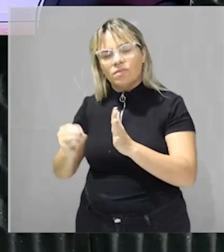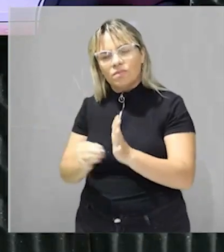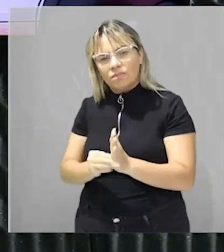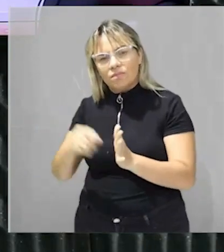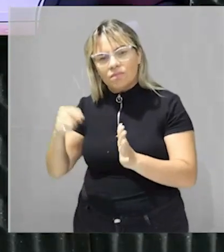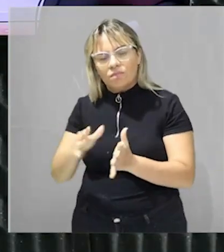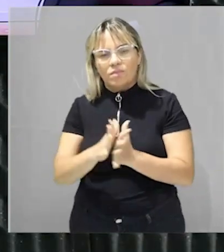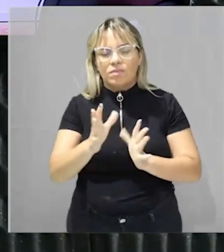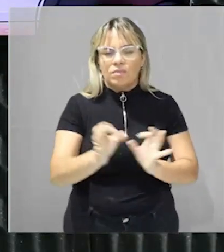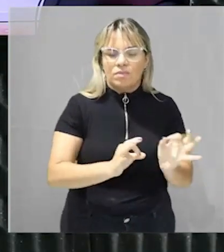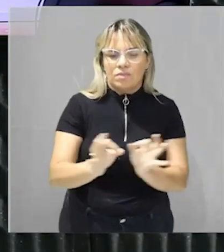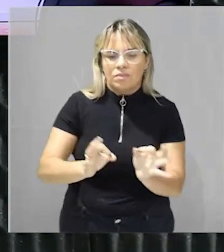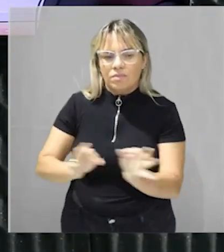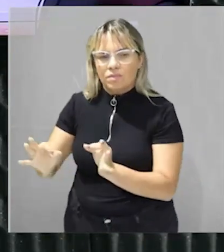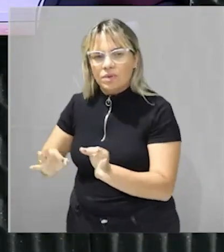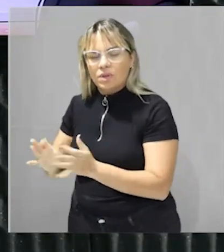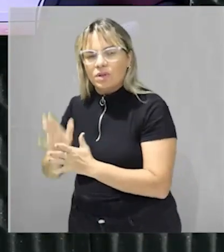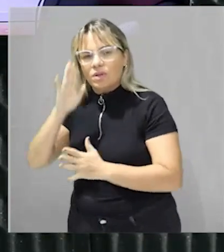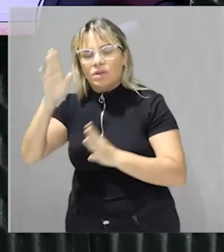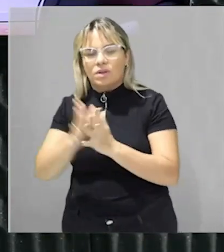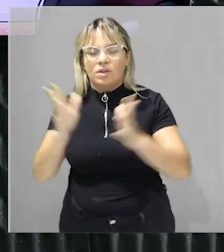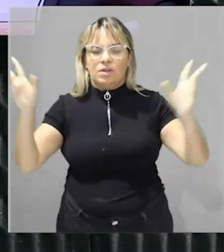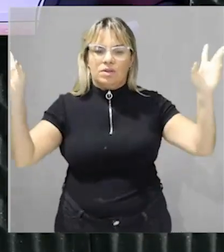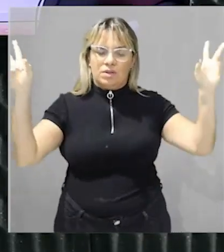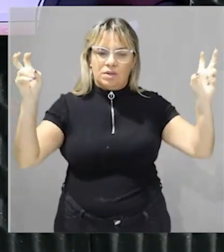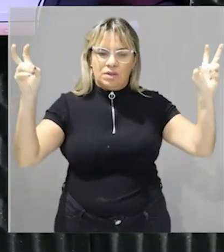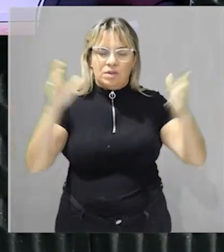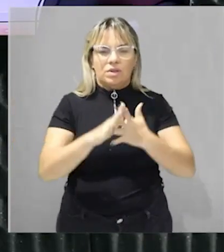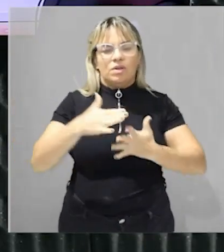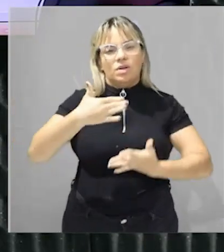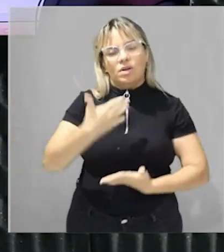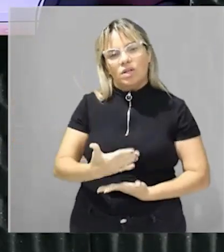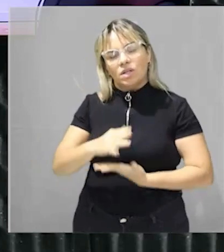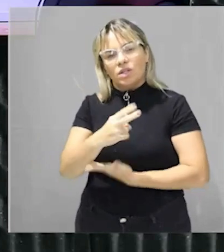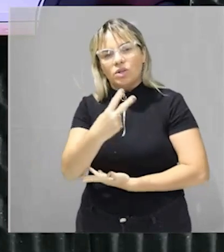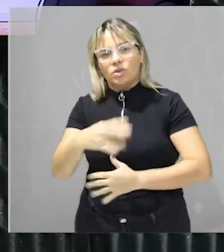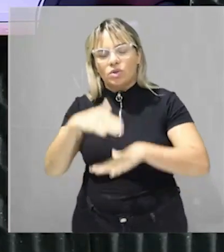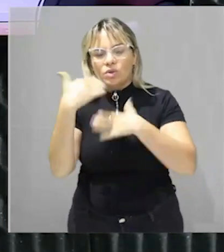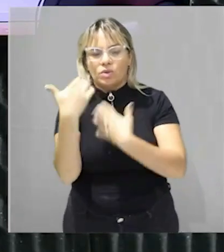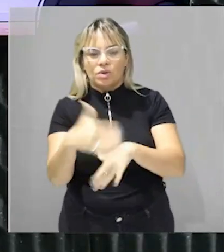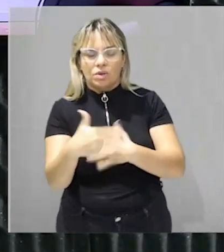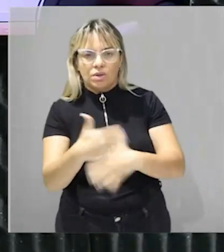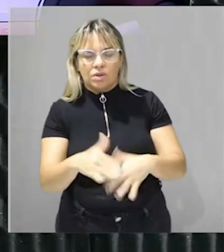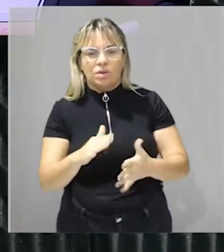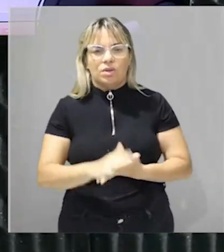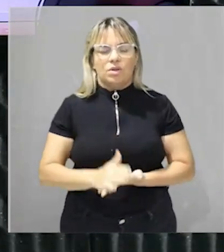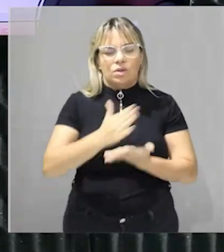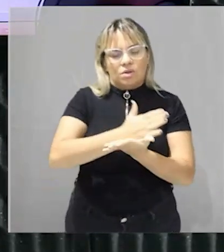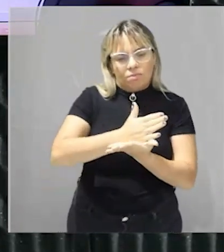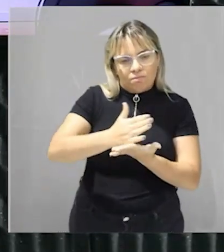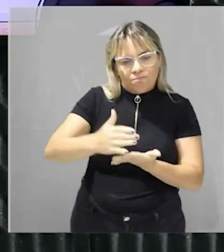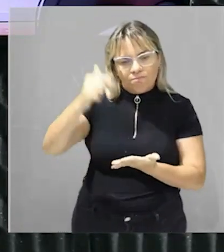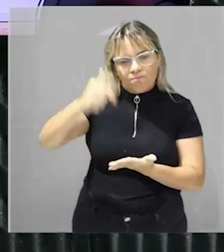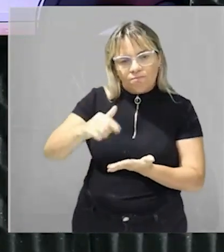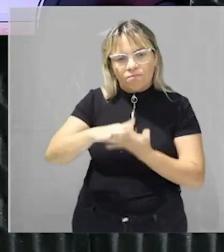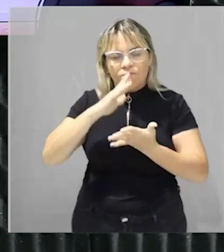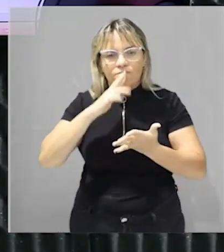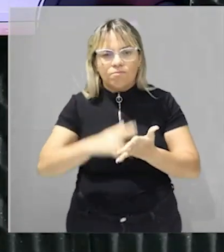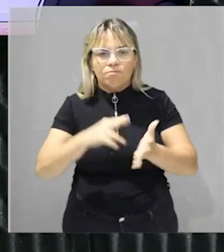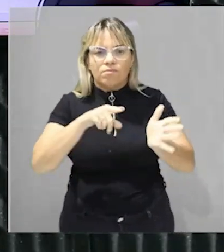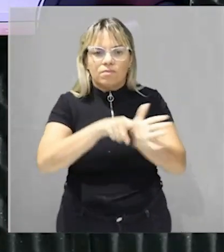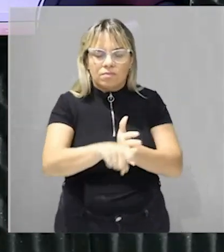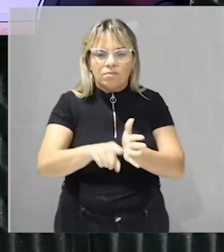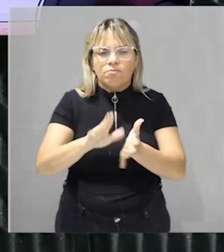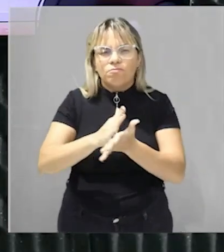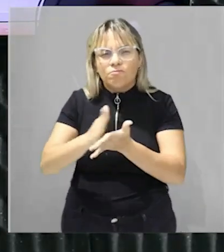preparando com as principais temáticas que são cobradas nessas duas provas a partir de claro de muita resolução de questões tá